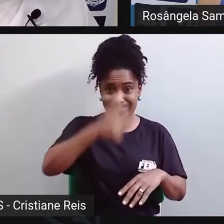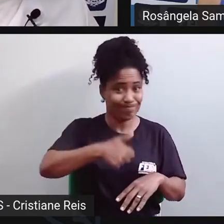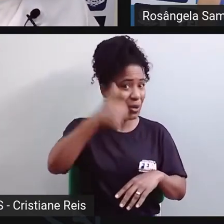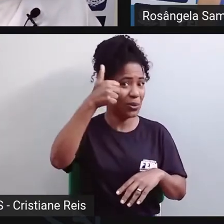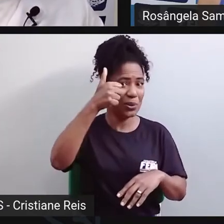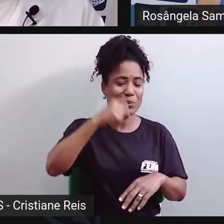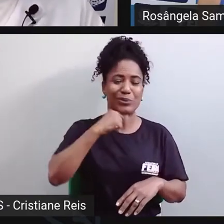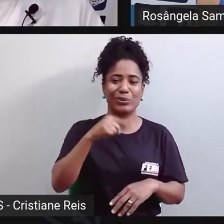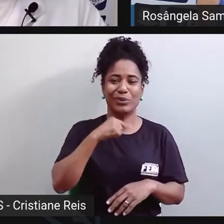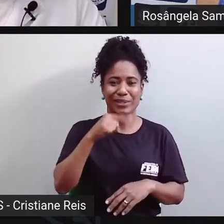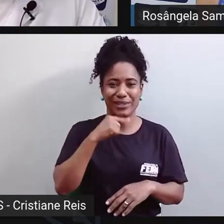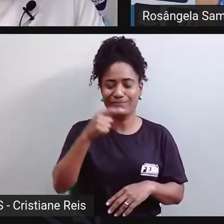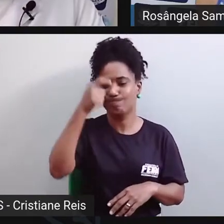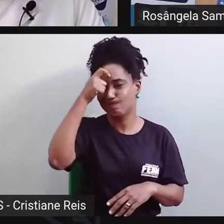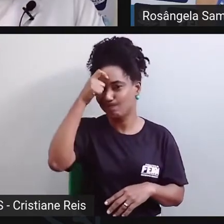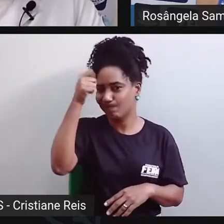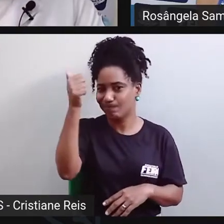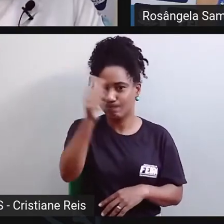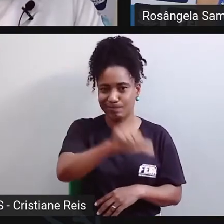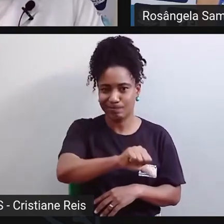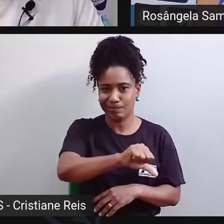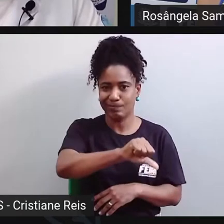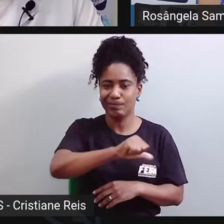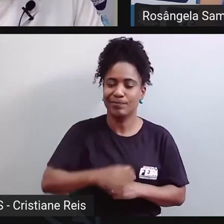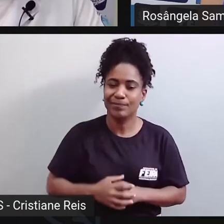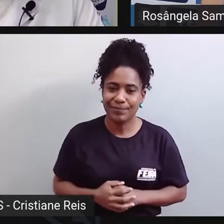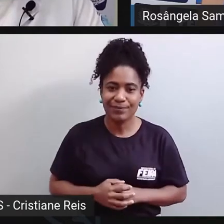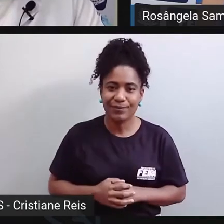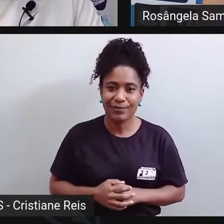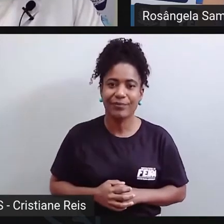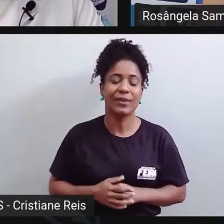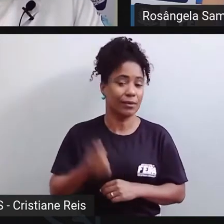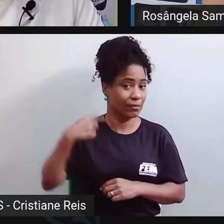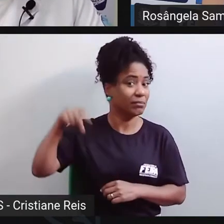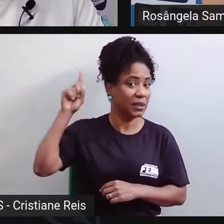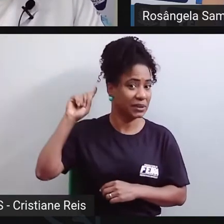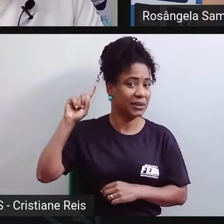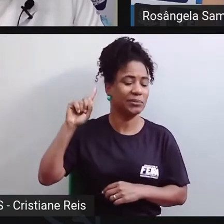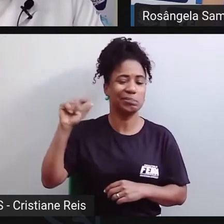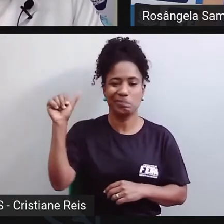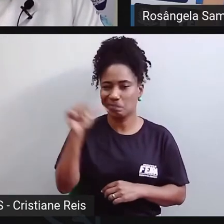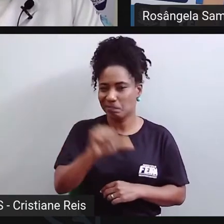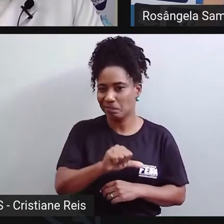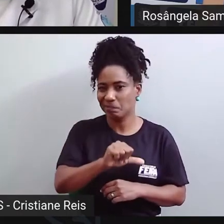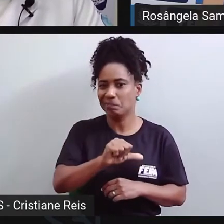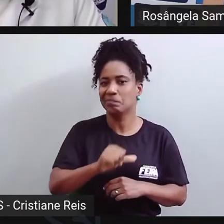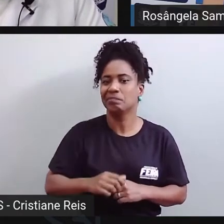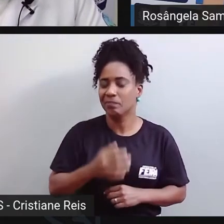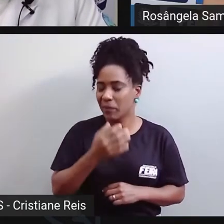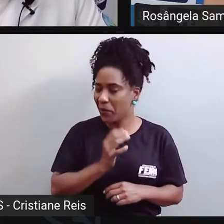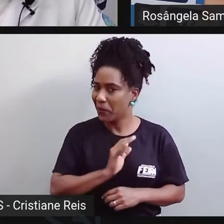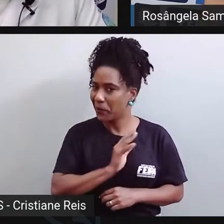Muito pelo contrário, né? Então, isso era muito ruim. Terrível.